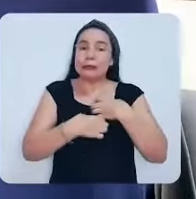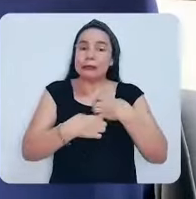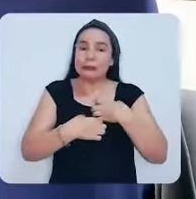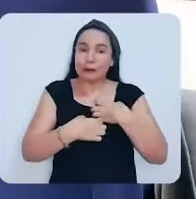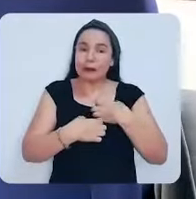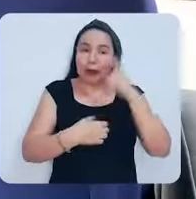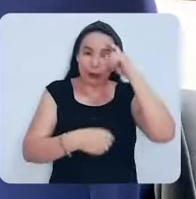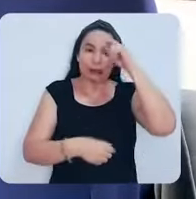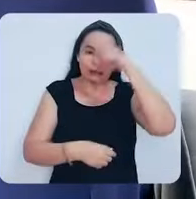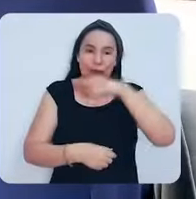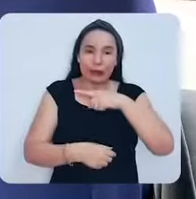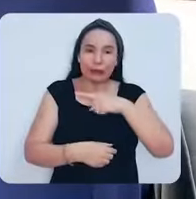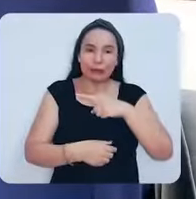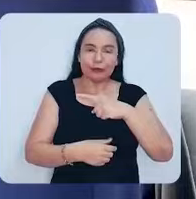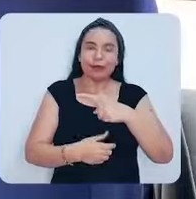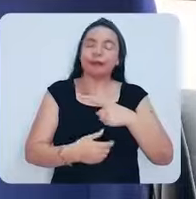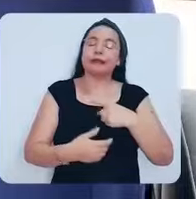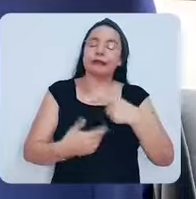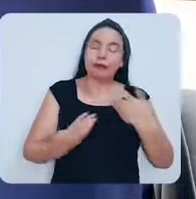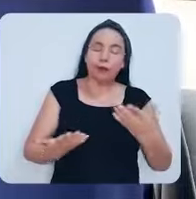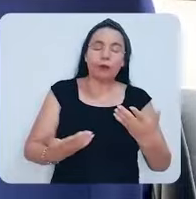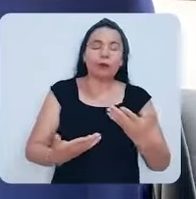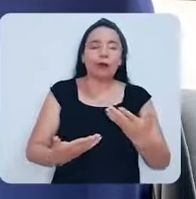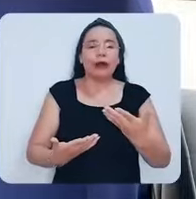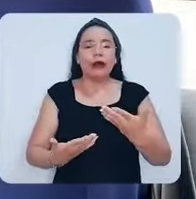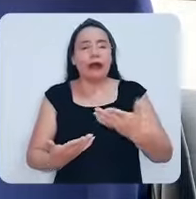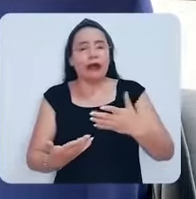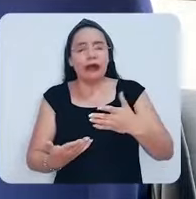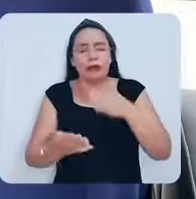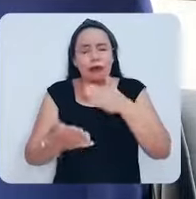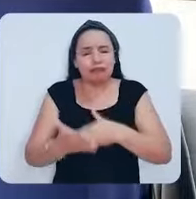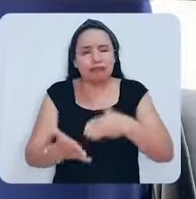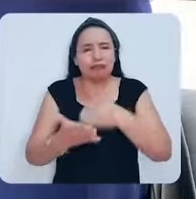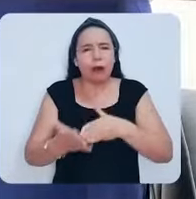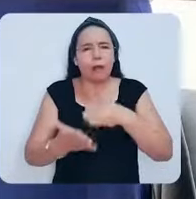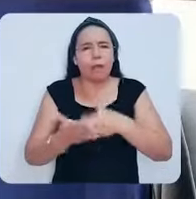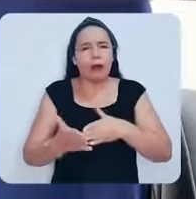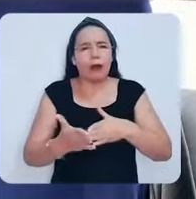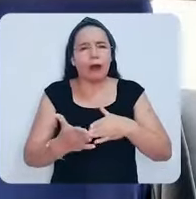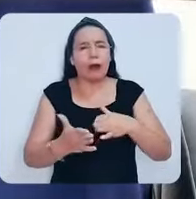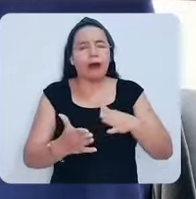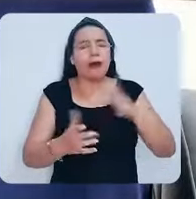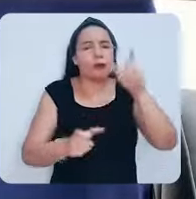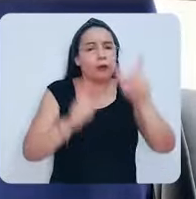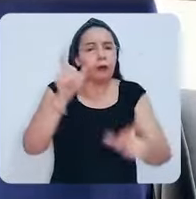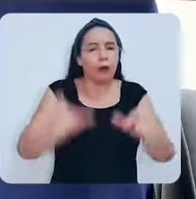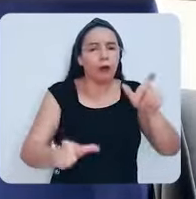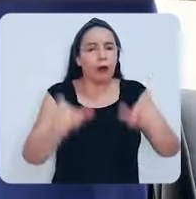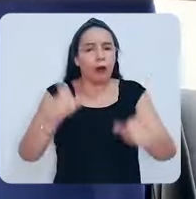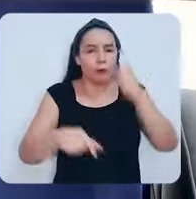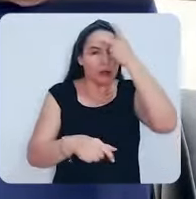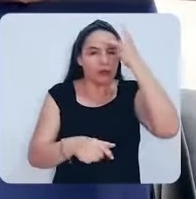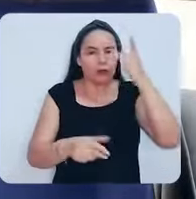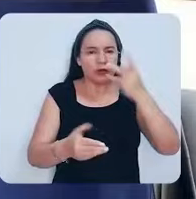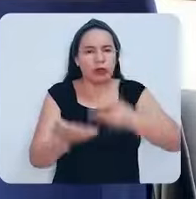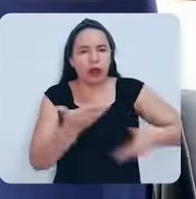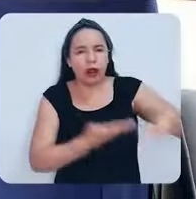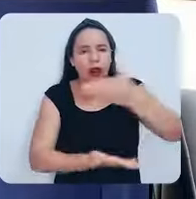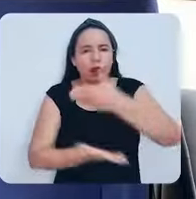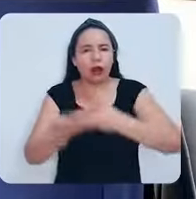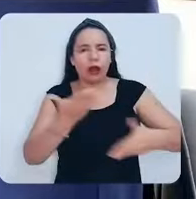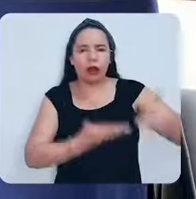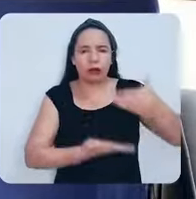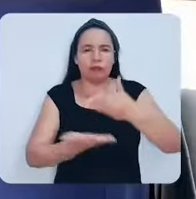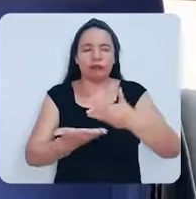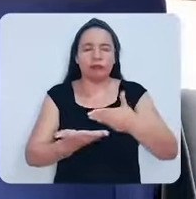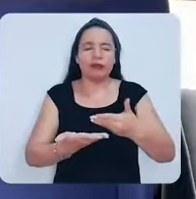criava uma barreira no relacionamento com as pessoas. Para mim,